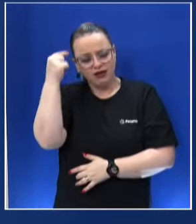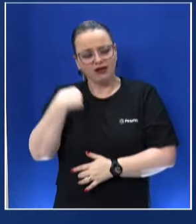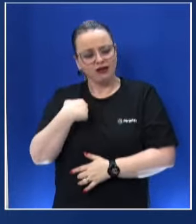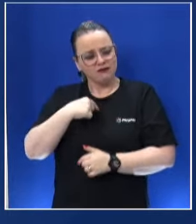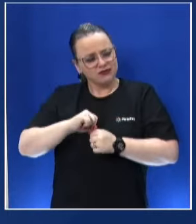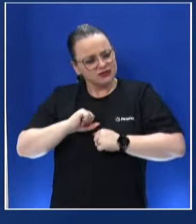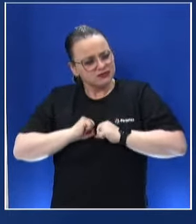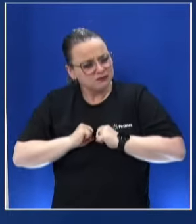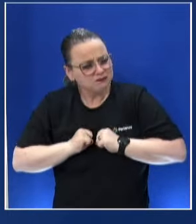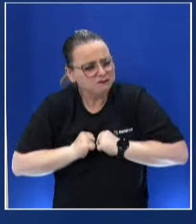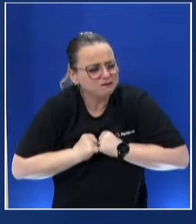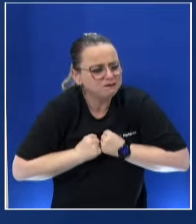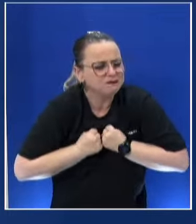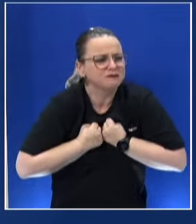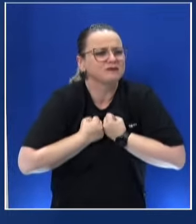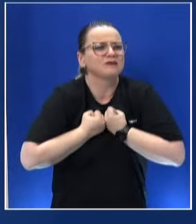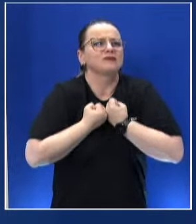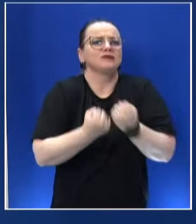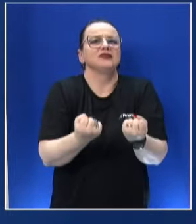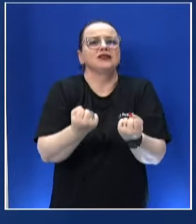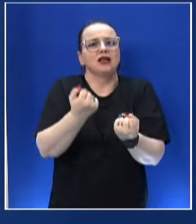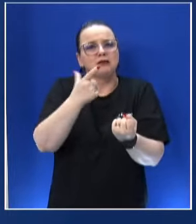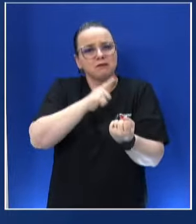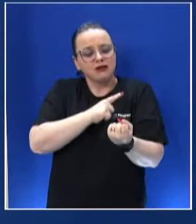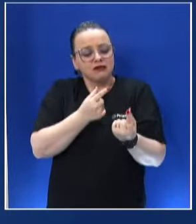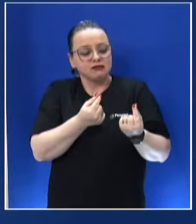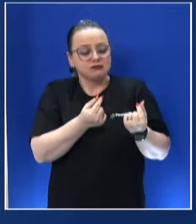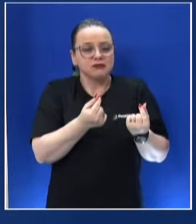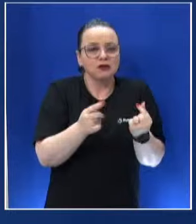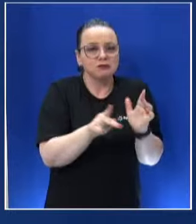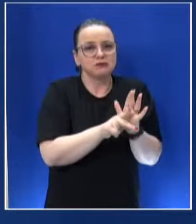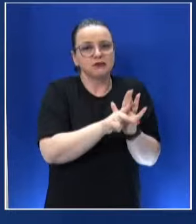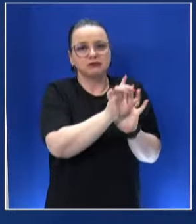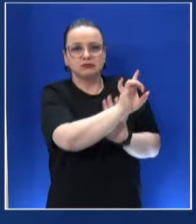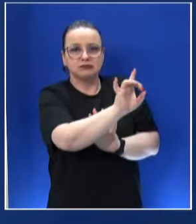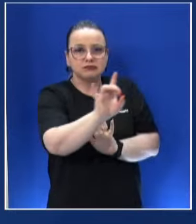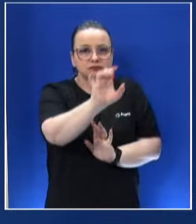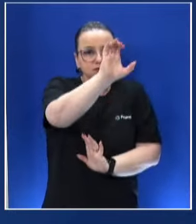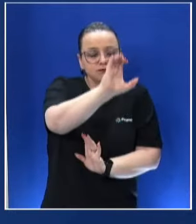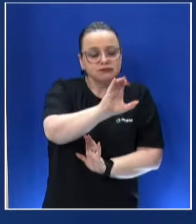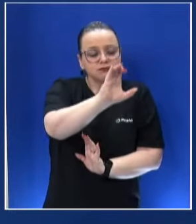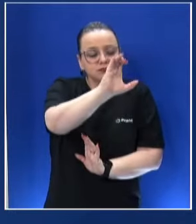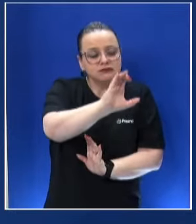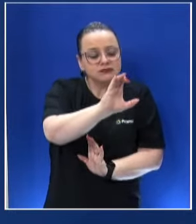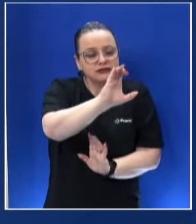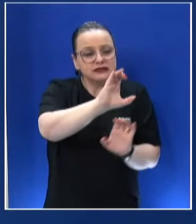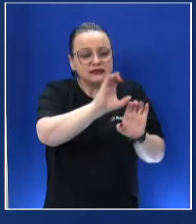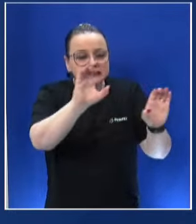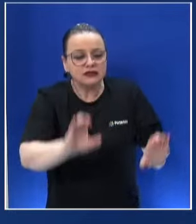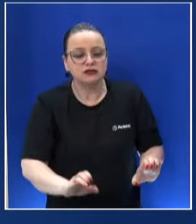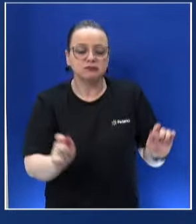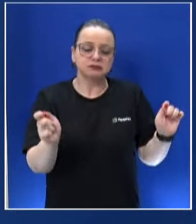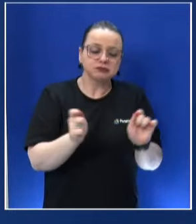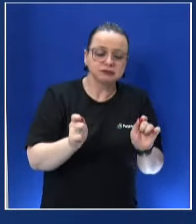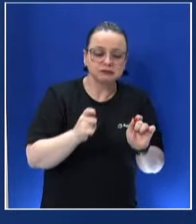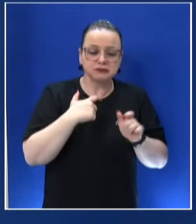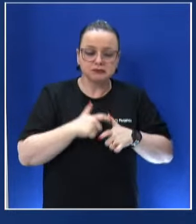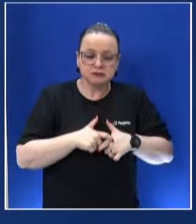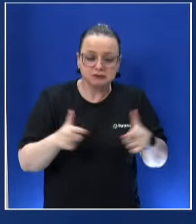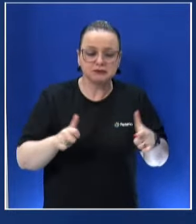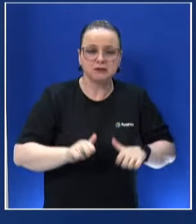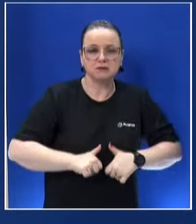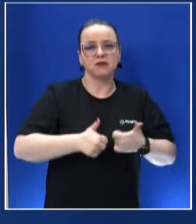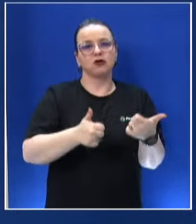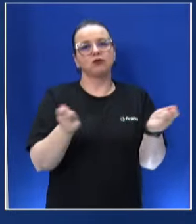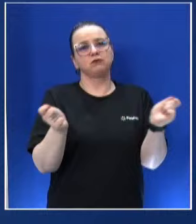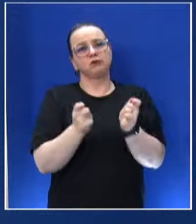esforço enorme, gigantesco, para ter uma passagem que caiba na bolsa do cidadão e que tenha um sistema que melhore, que aumente linhas e que